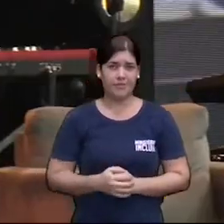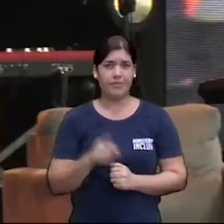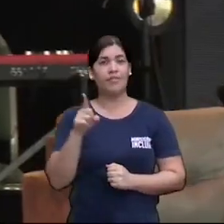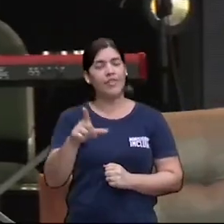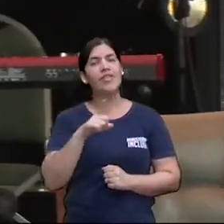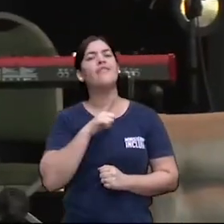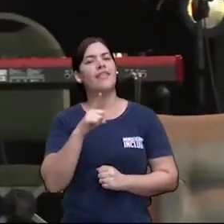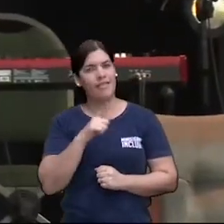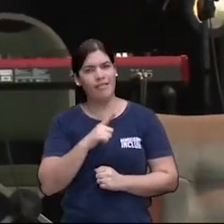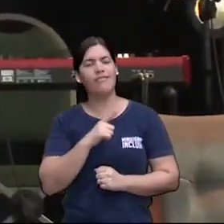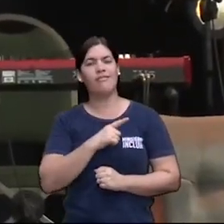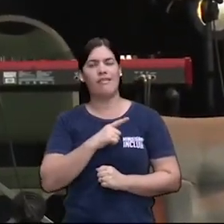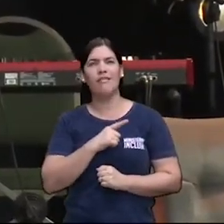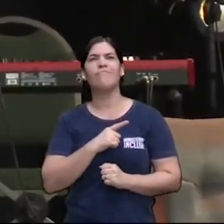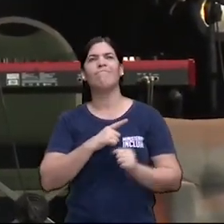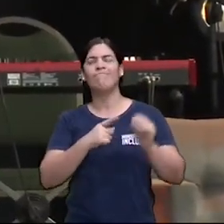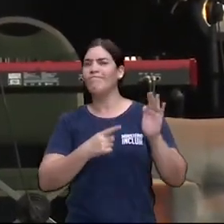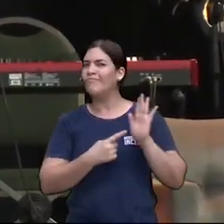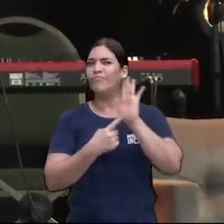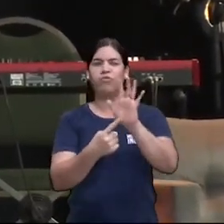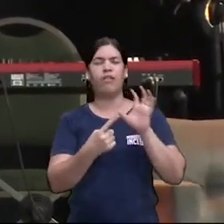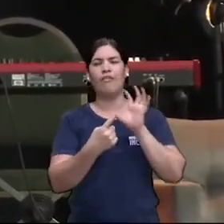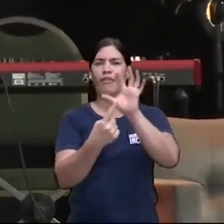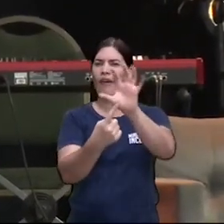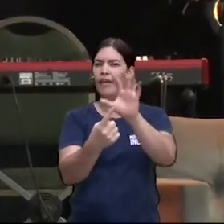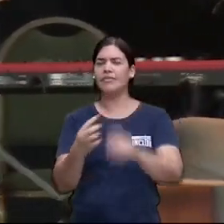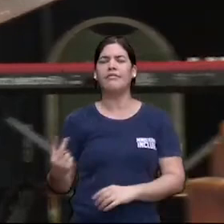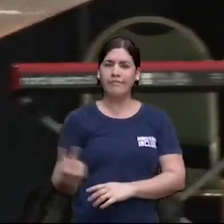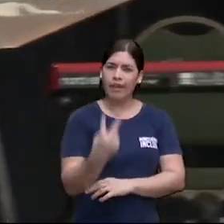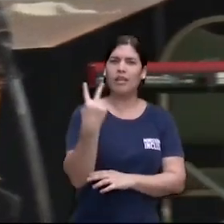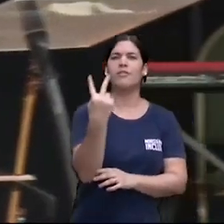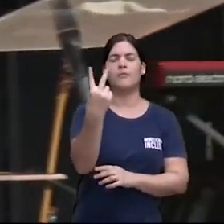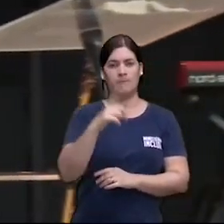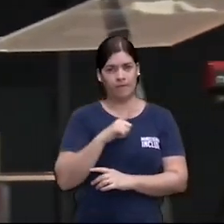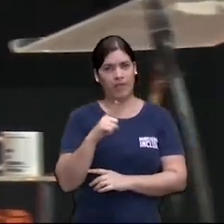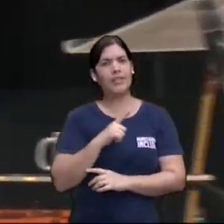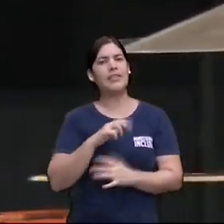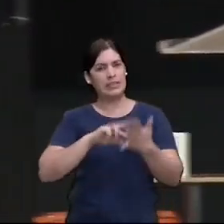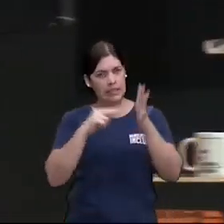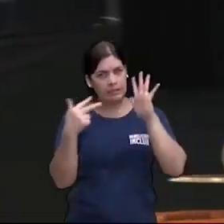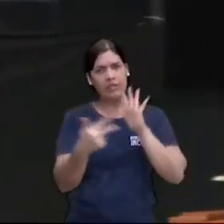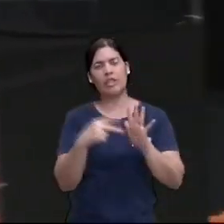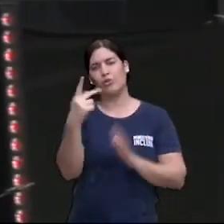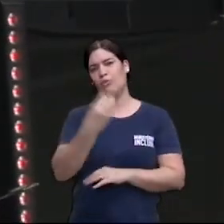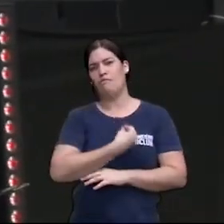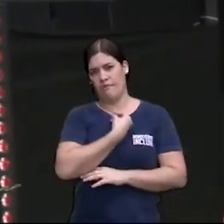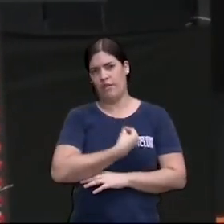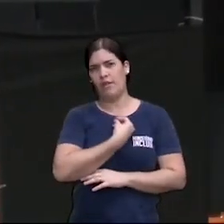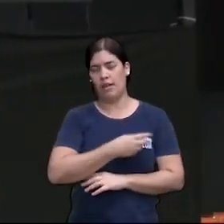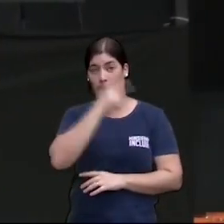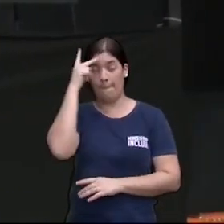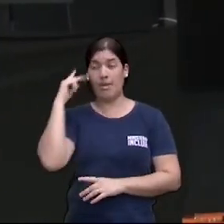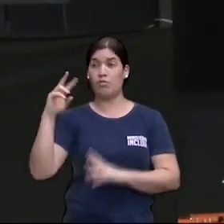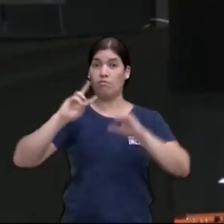ter relevância, vai ter valor, você vai ter significado. As pessoas